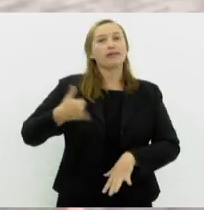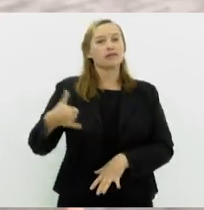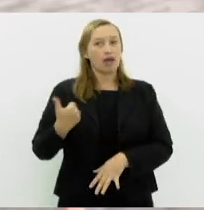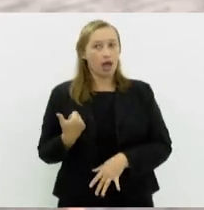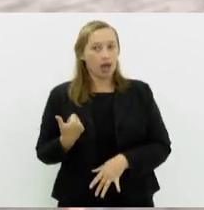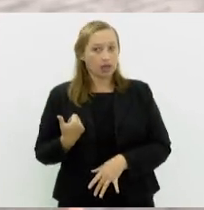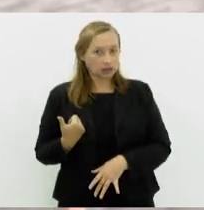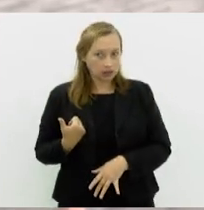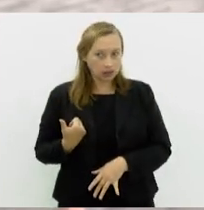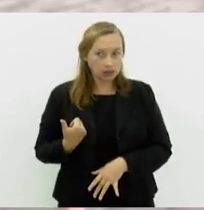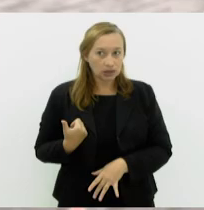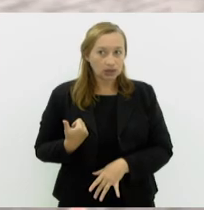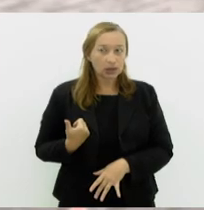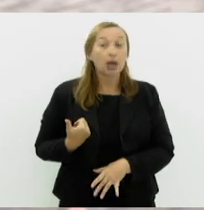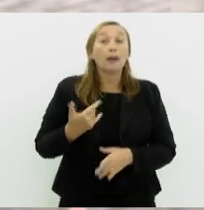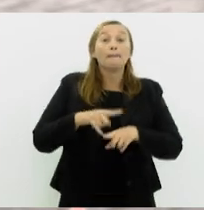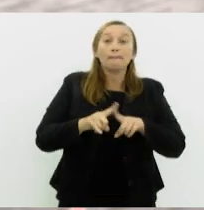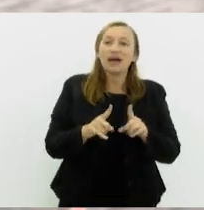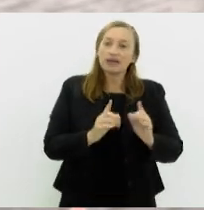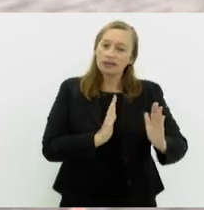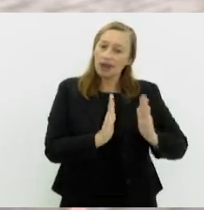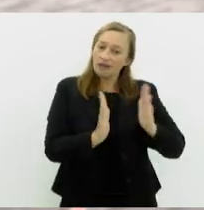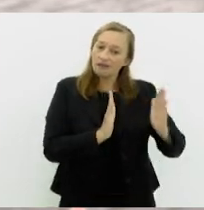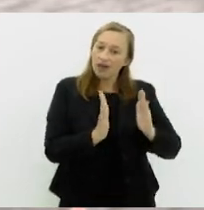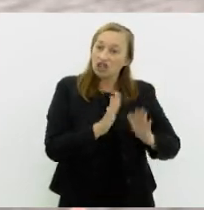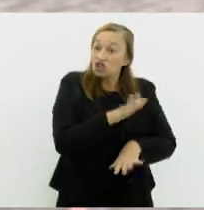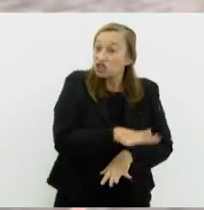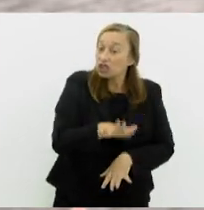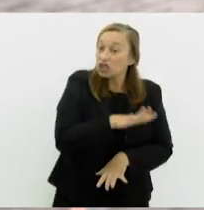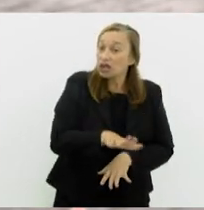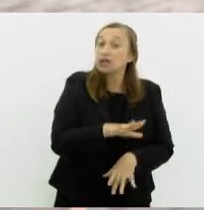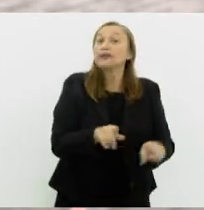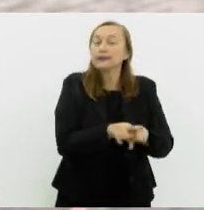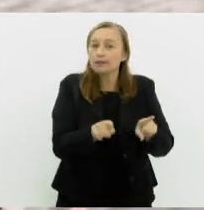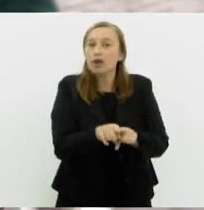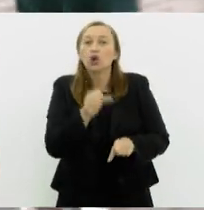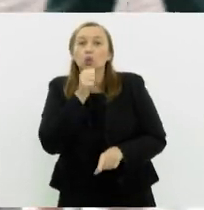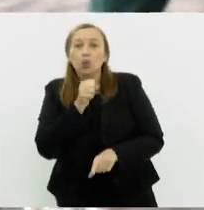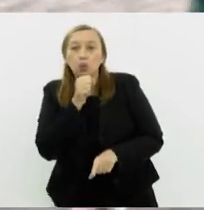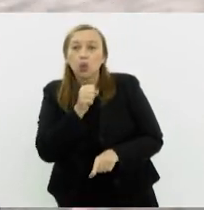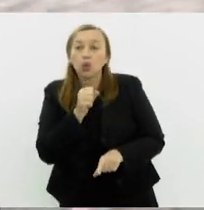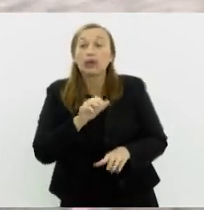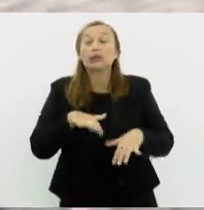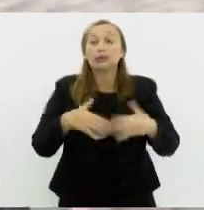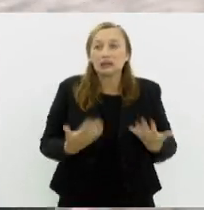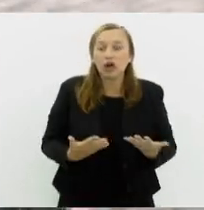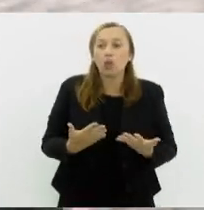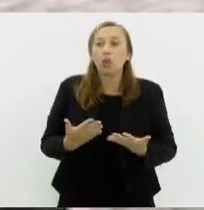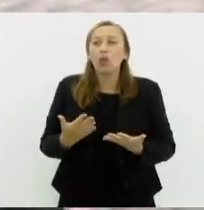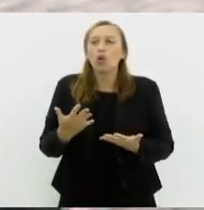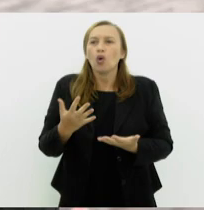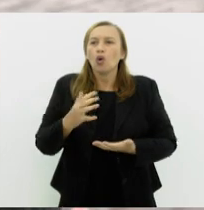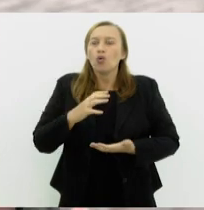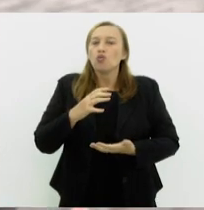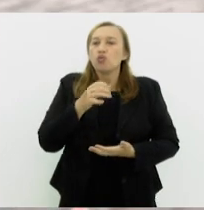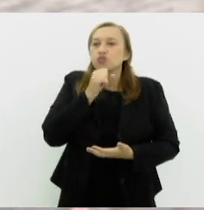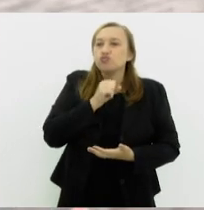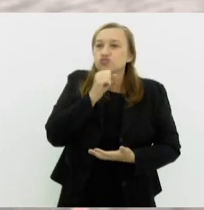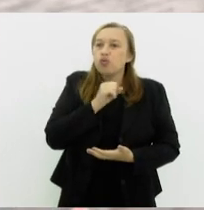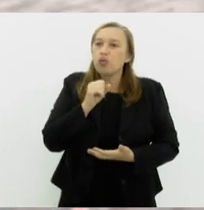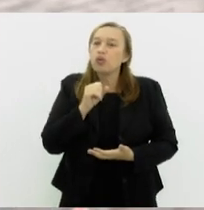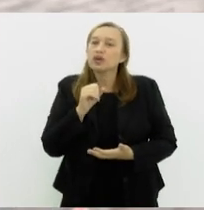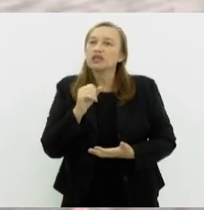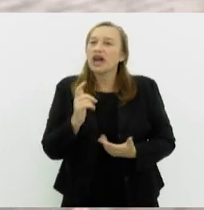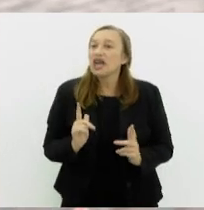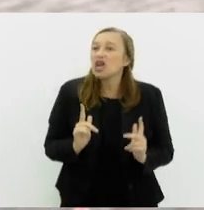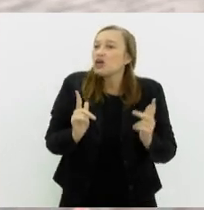mas com predomínio na faixa de infantil e também no idoso. Então, atualmente, o idoso está batendo mais ou menos na mesma